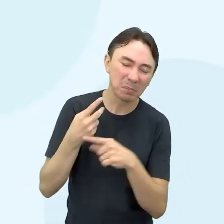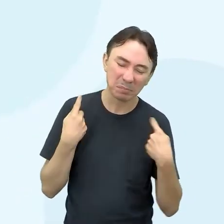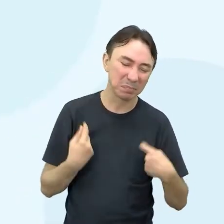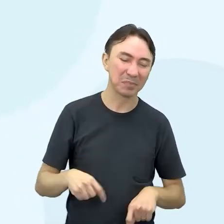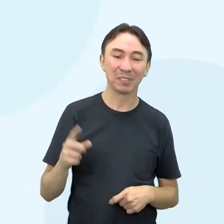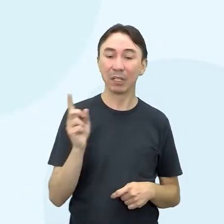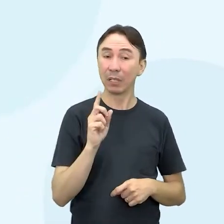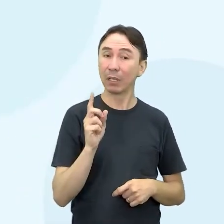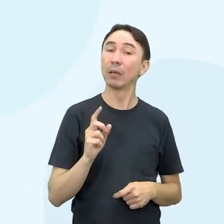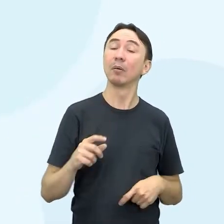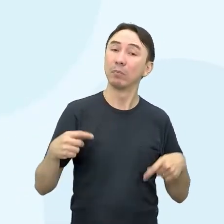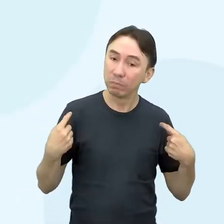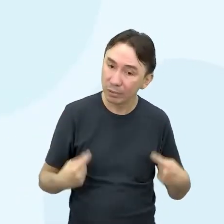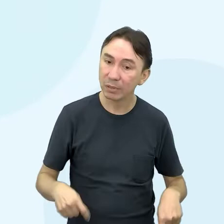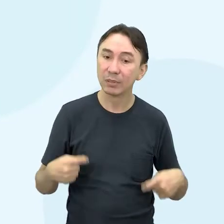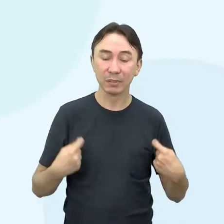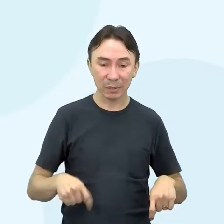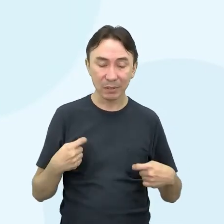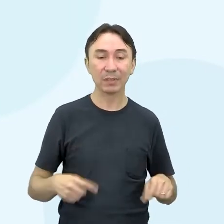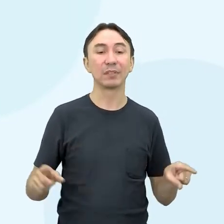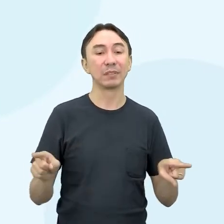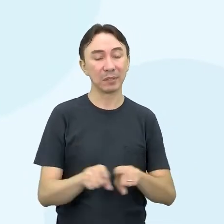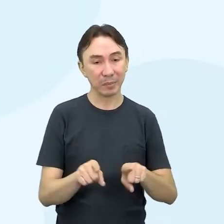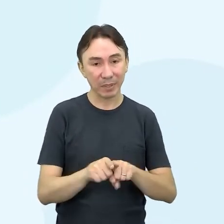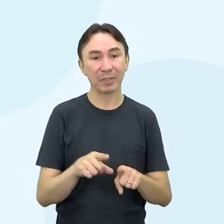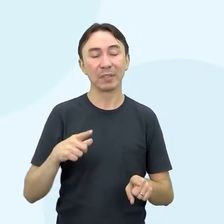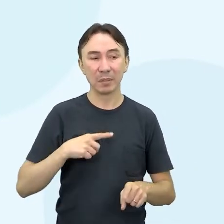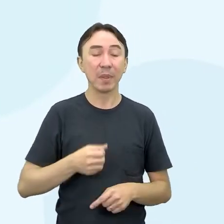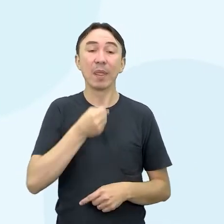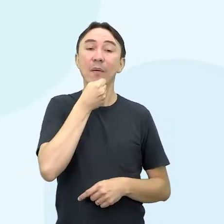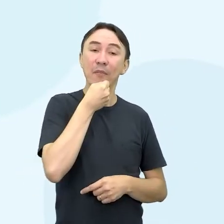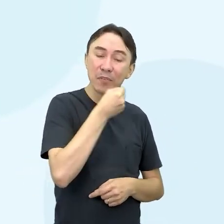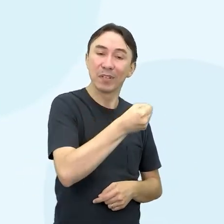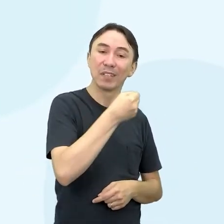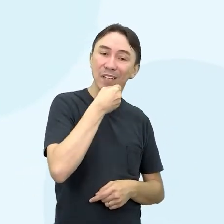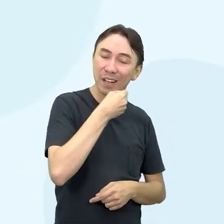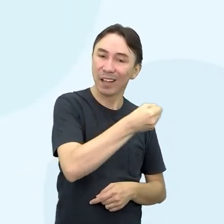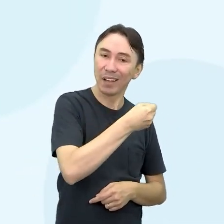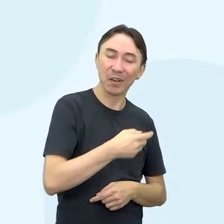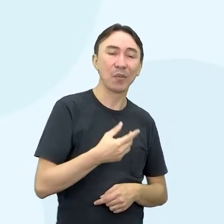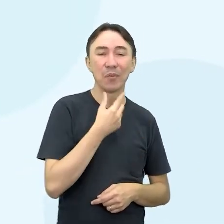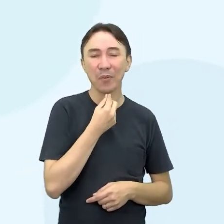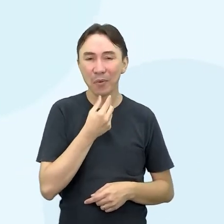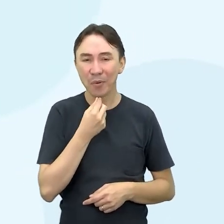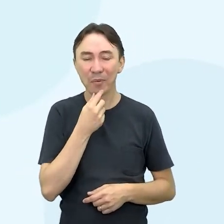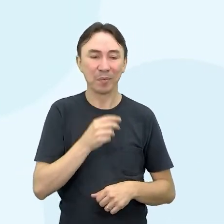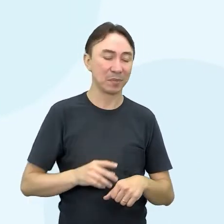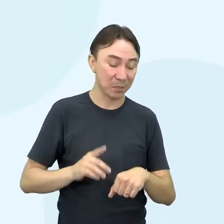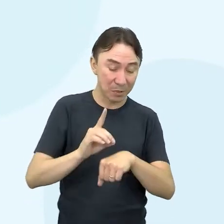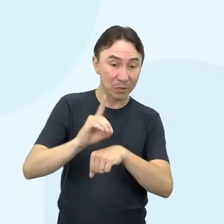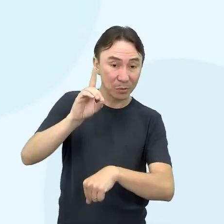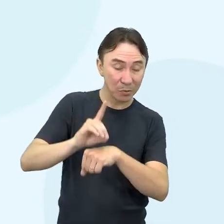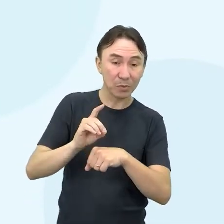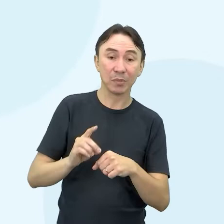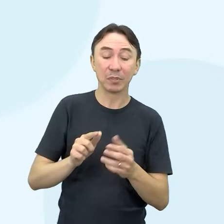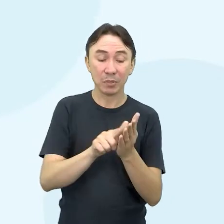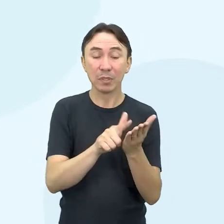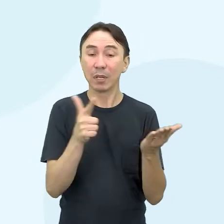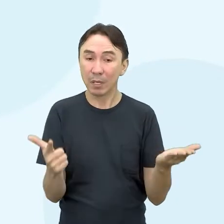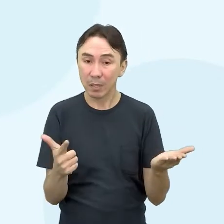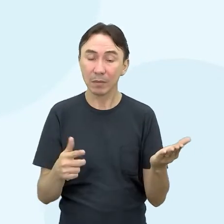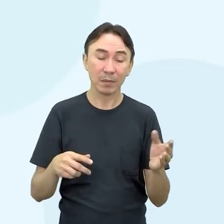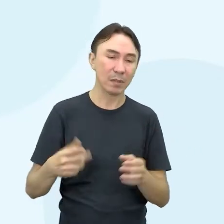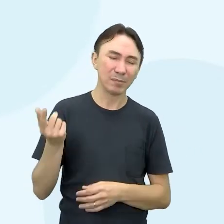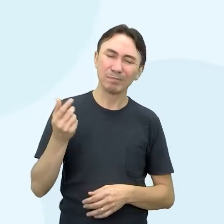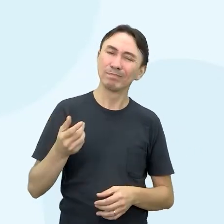da TV Cultura aí, o diretor de jornalismo da Cultura, que falou justamente sobre isso, sobre o empreendedorismo dentro do jornalismo.